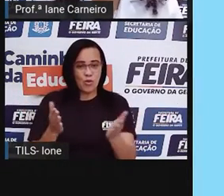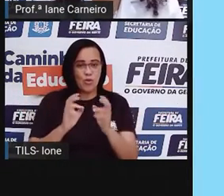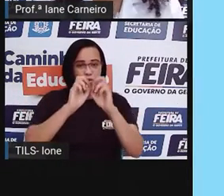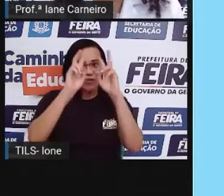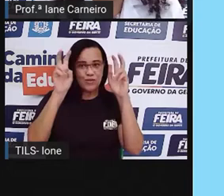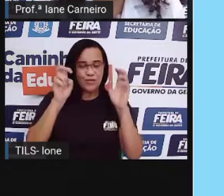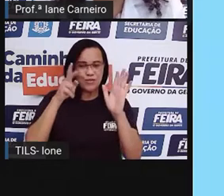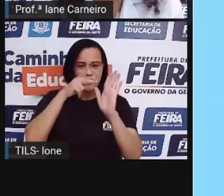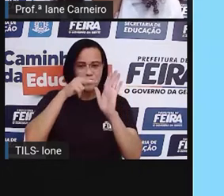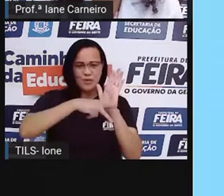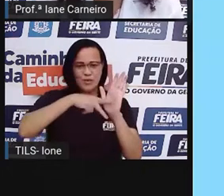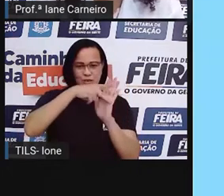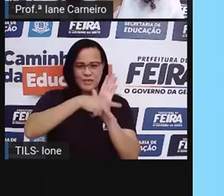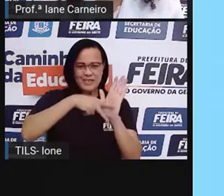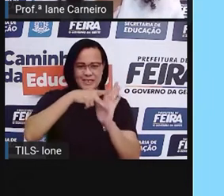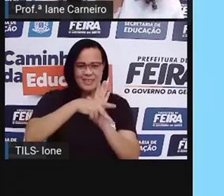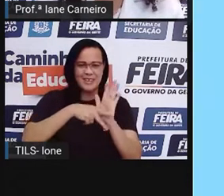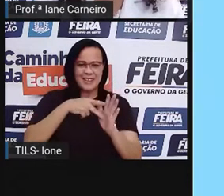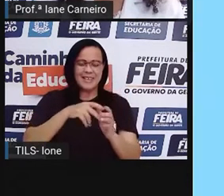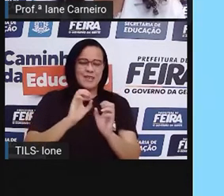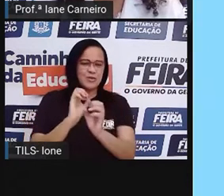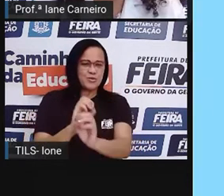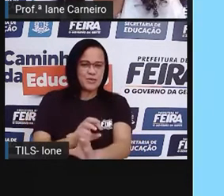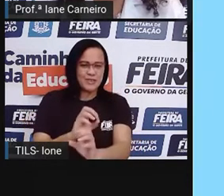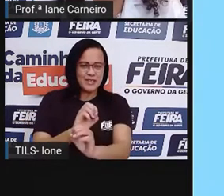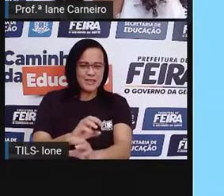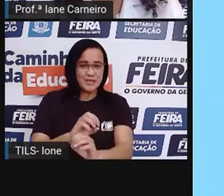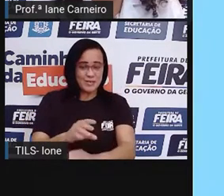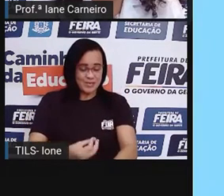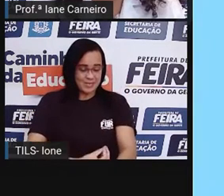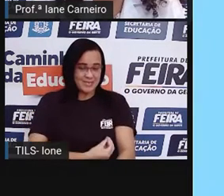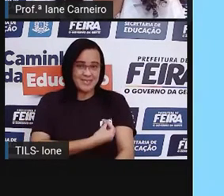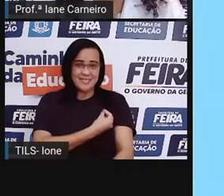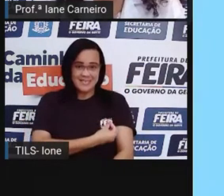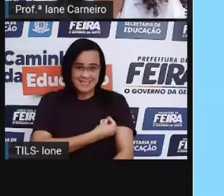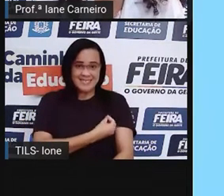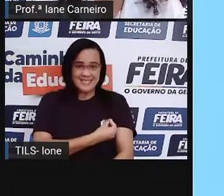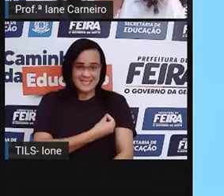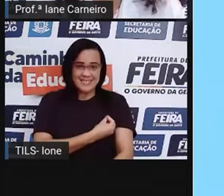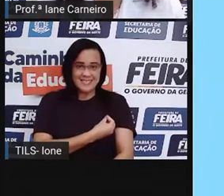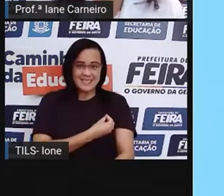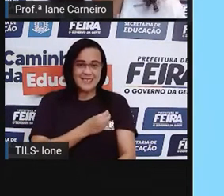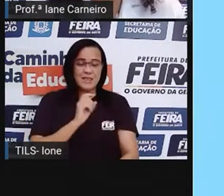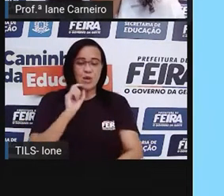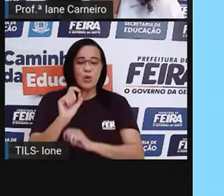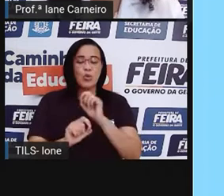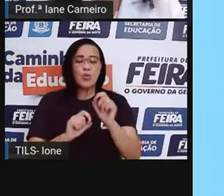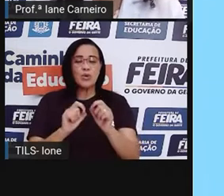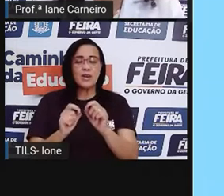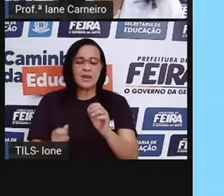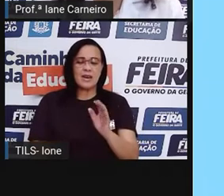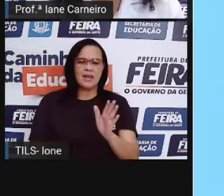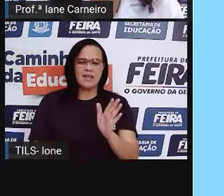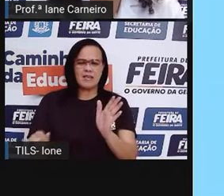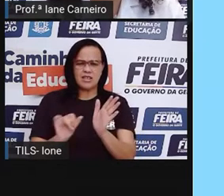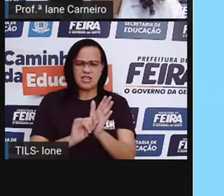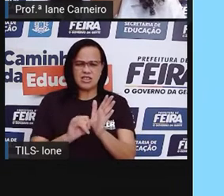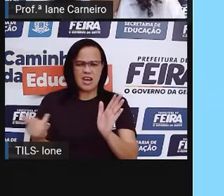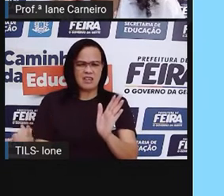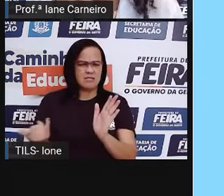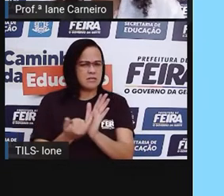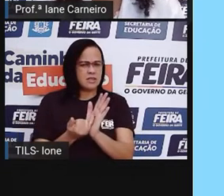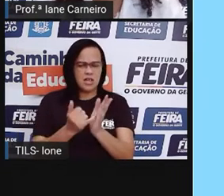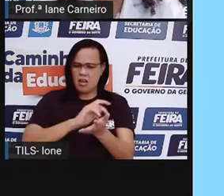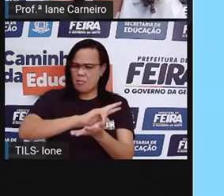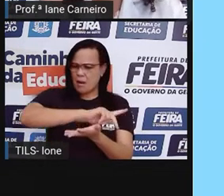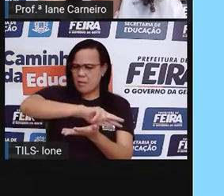projeto Educação para a Vida, nós vamos falar sobre identidade, diferenças,